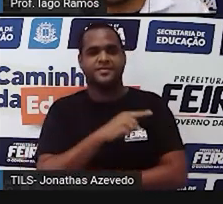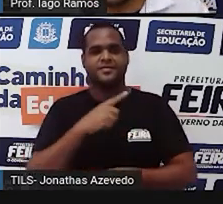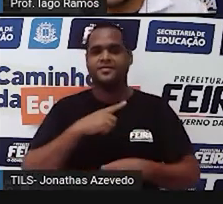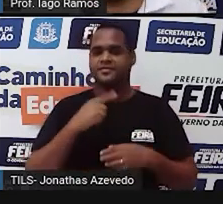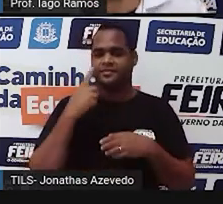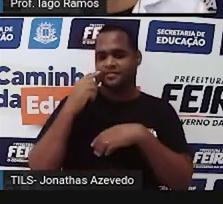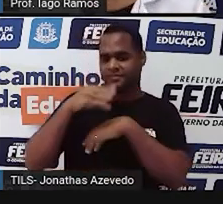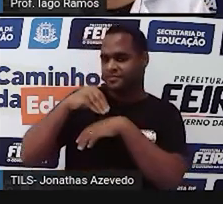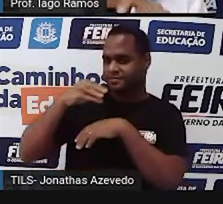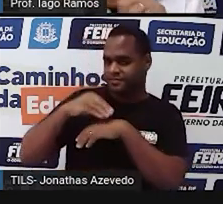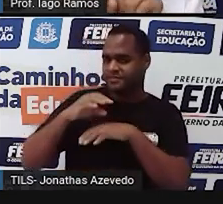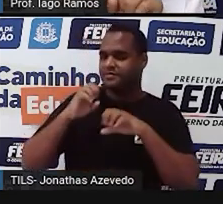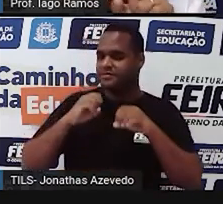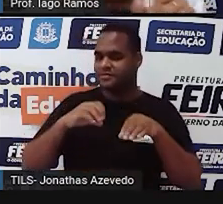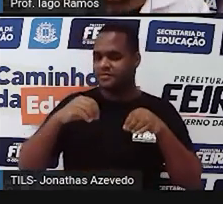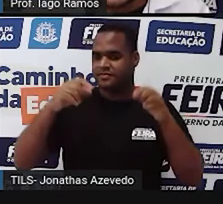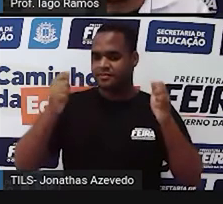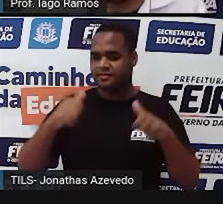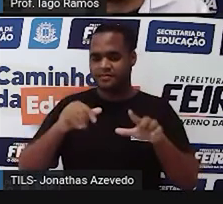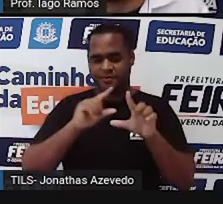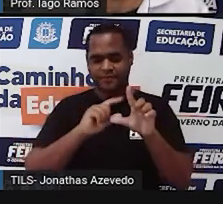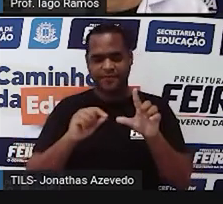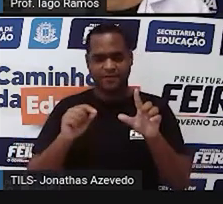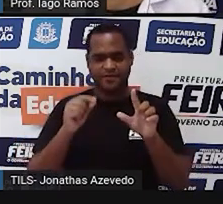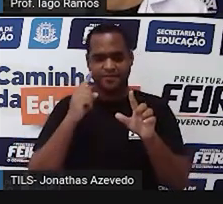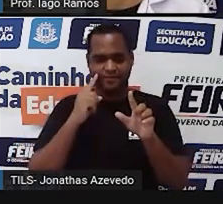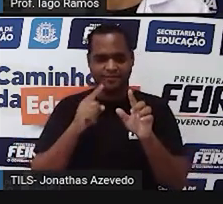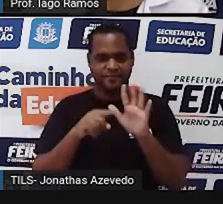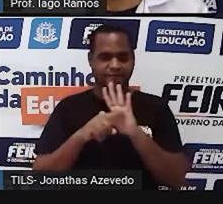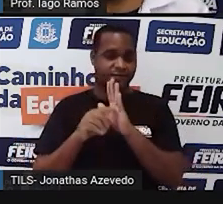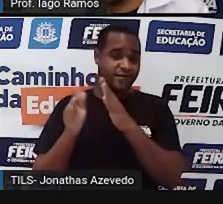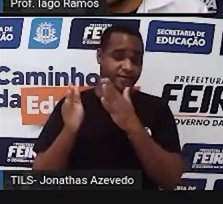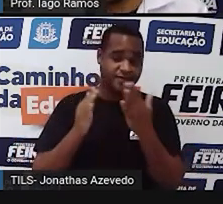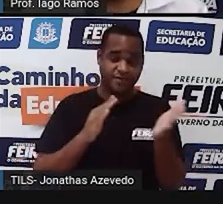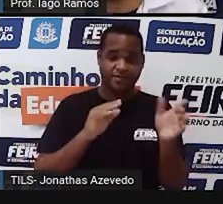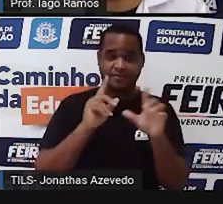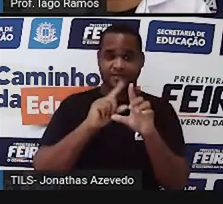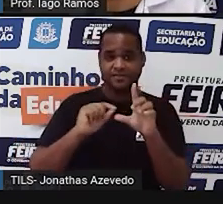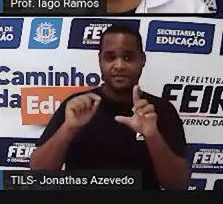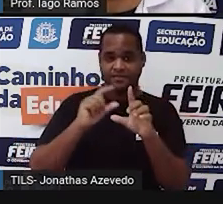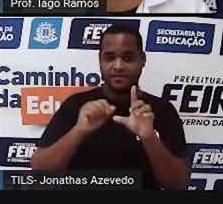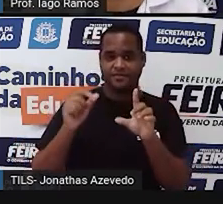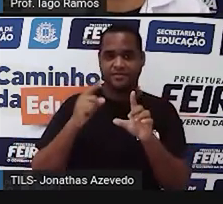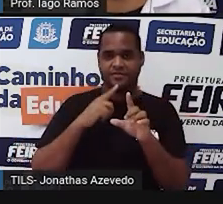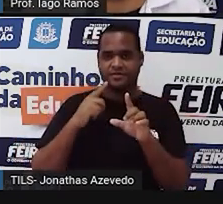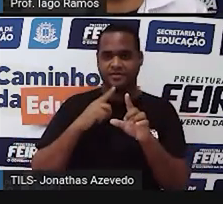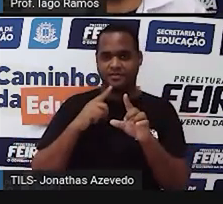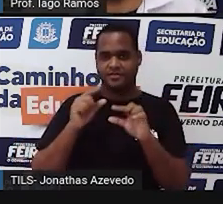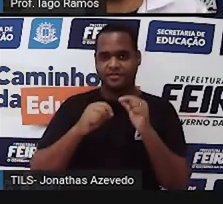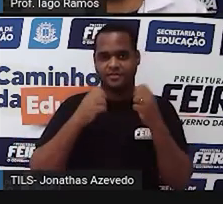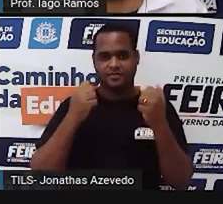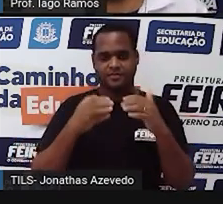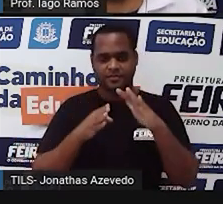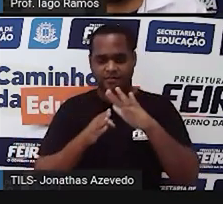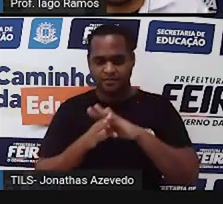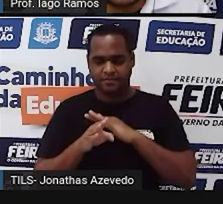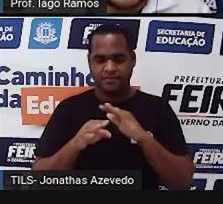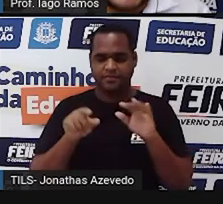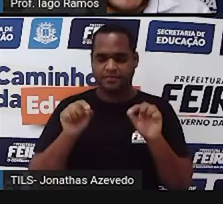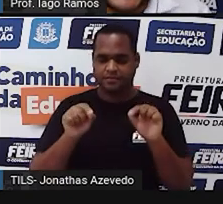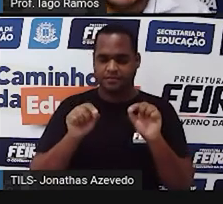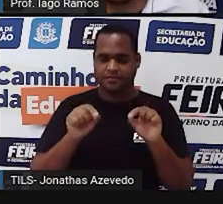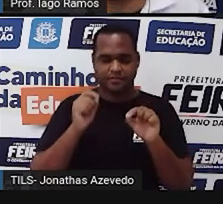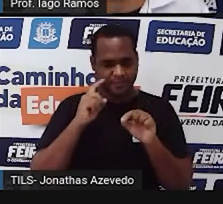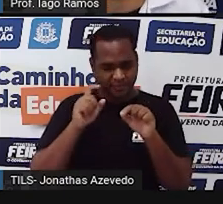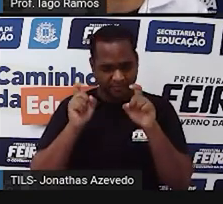busca essa aula, na descrição da aula vai ter um link, que é o link para você acessar esse material, é só